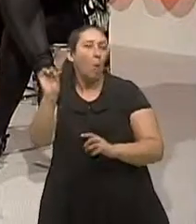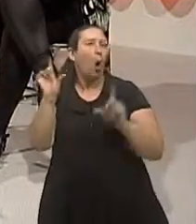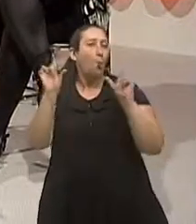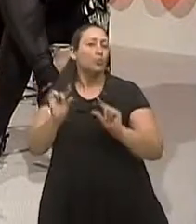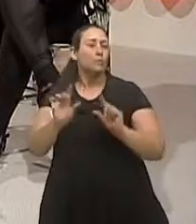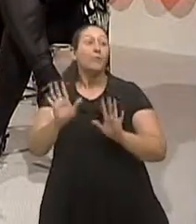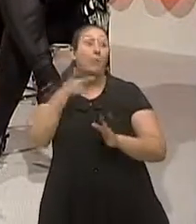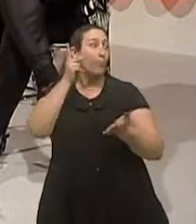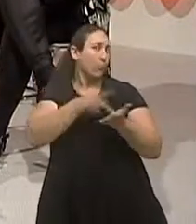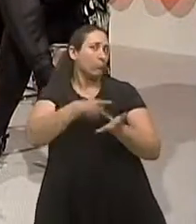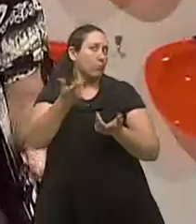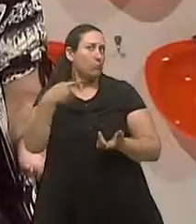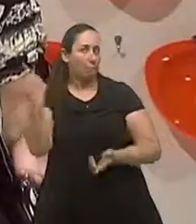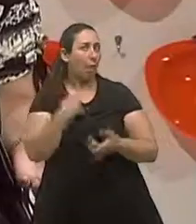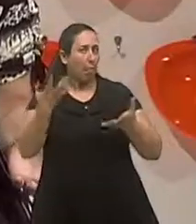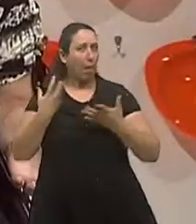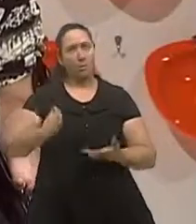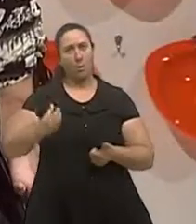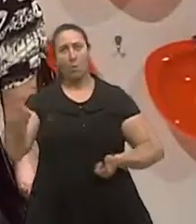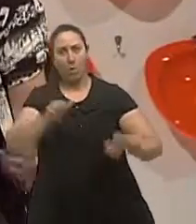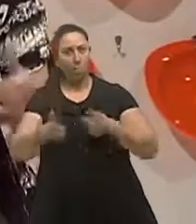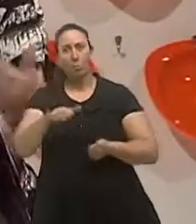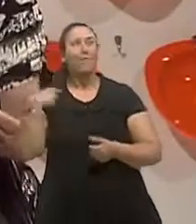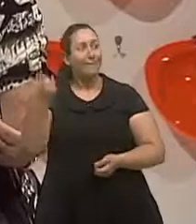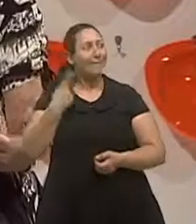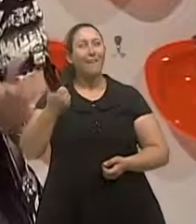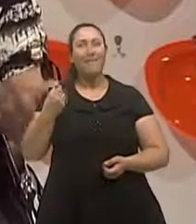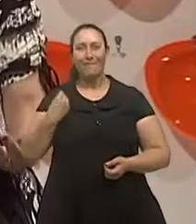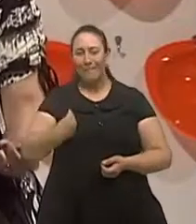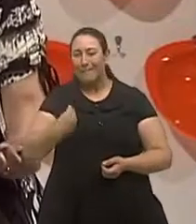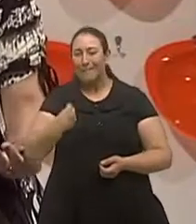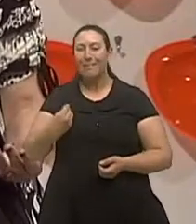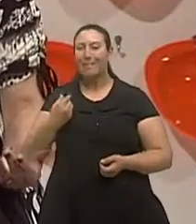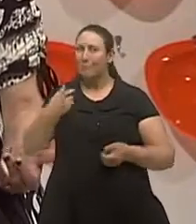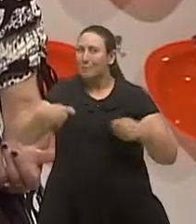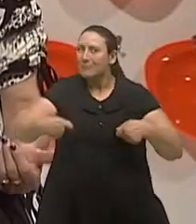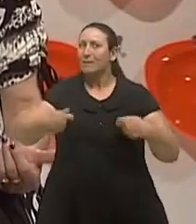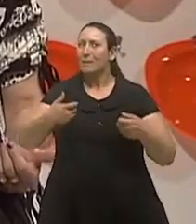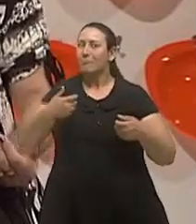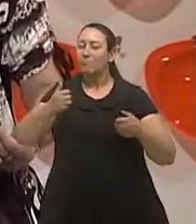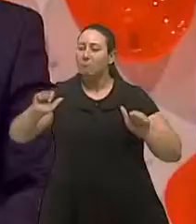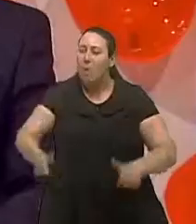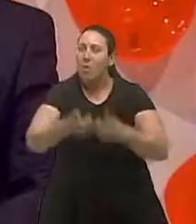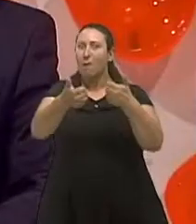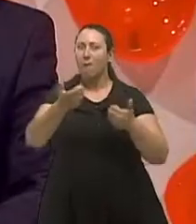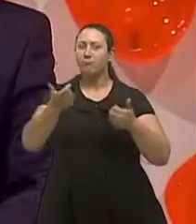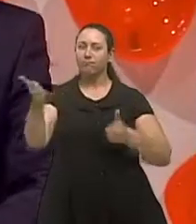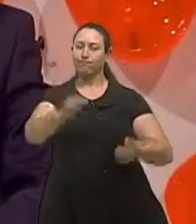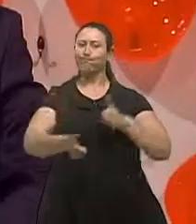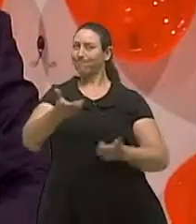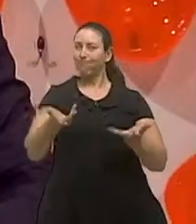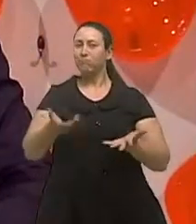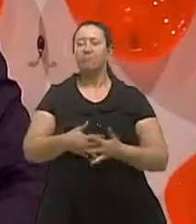gente quer vida com qualidade né? não é só mais vida que a gente quer a gente quer mais vida com mais qualidade não com certeza mas